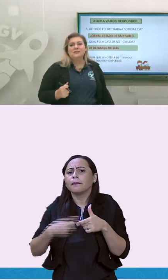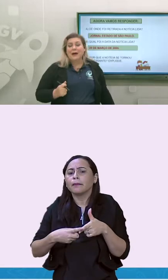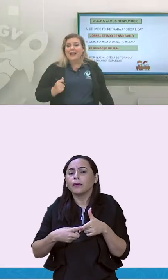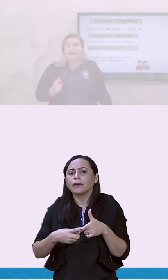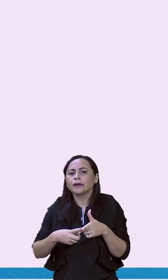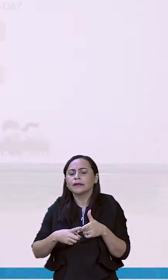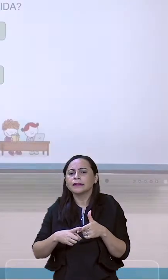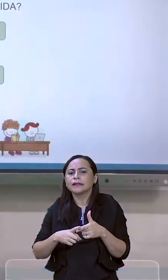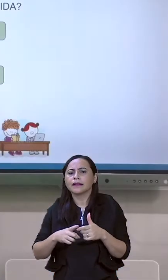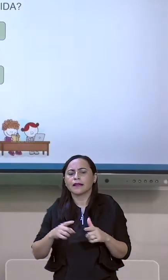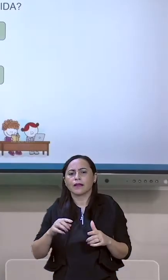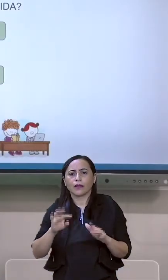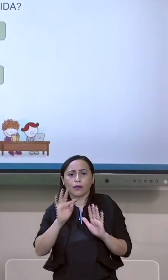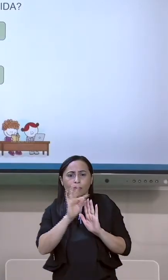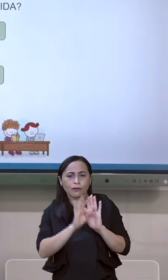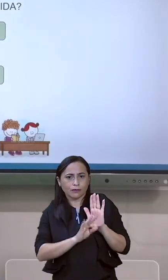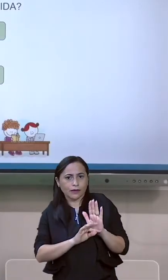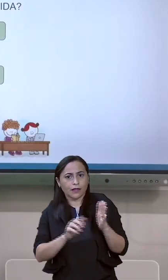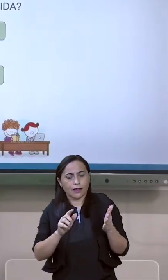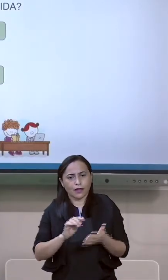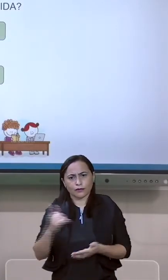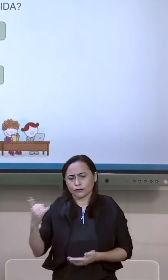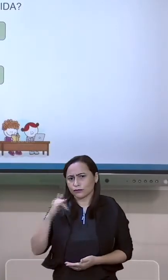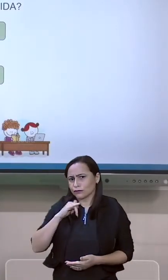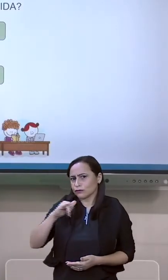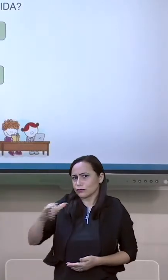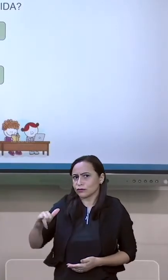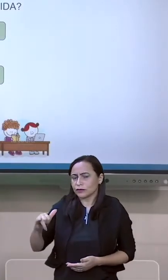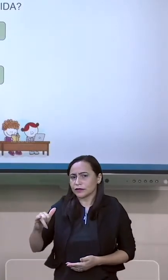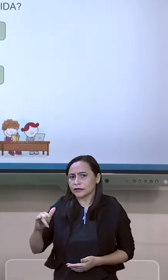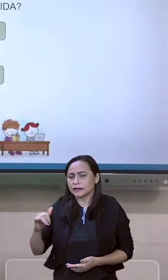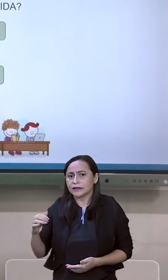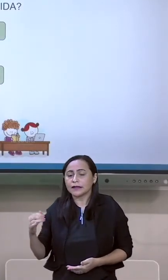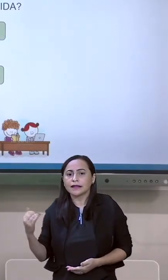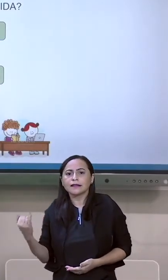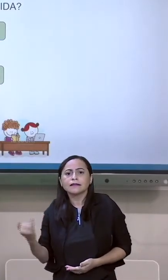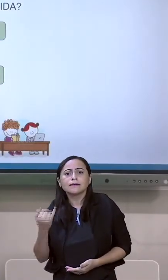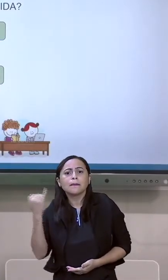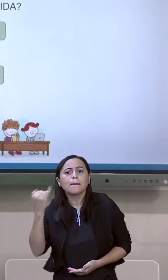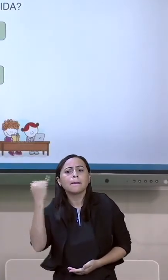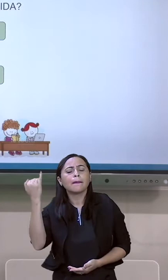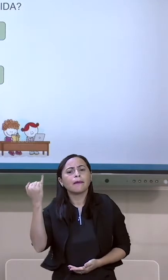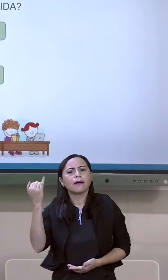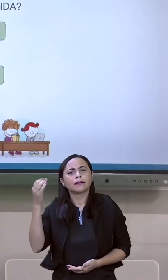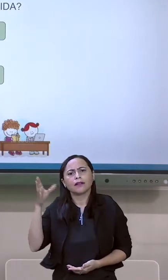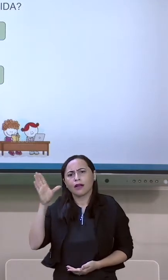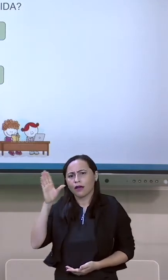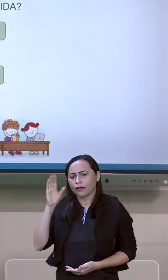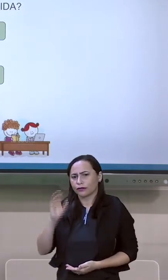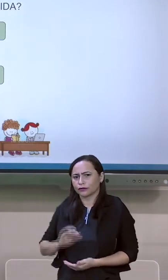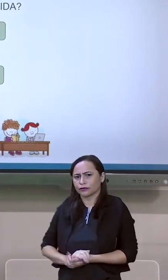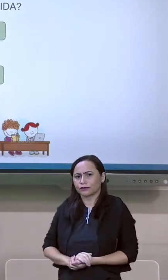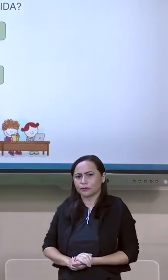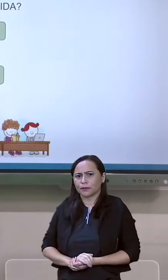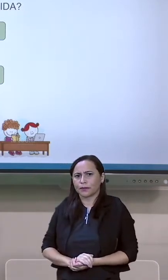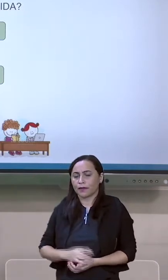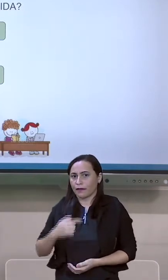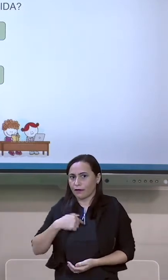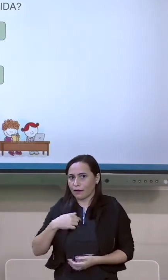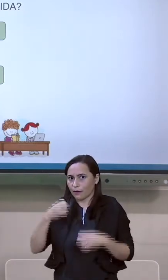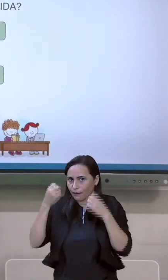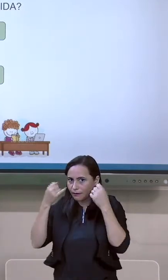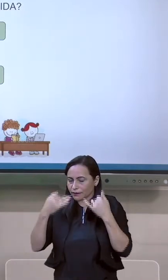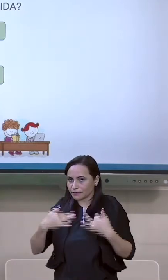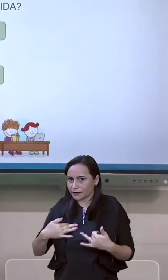as suas palavras. Porque aqui é uma resposta pessoal. Eu vou explicar o que eu achei de mais interessante